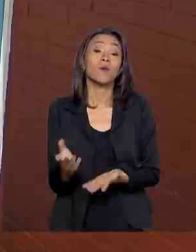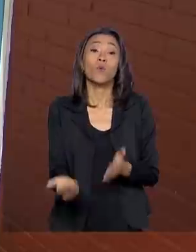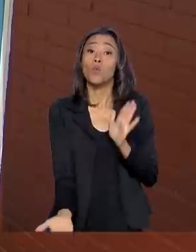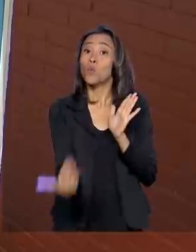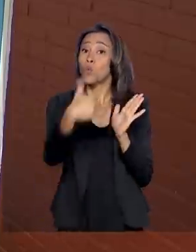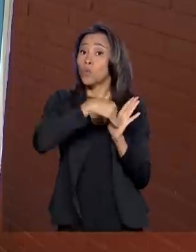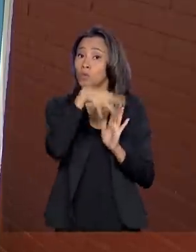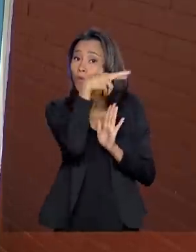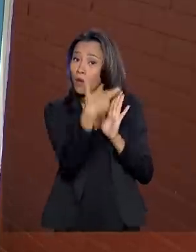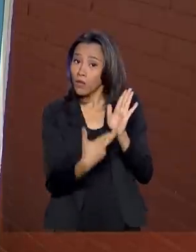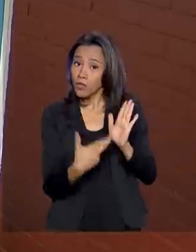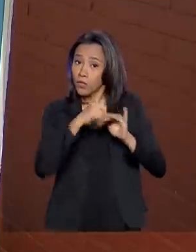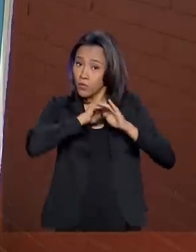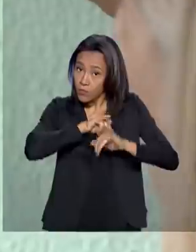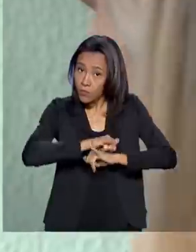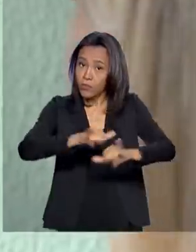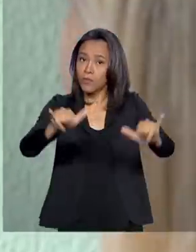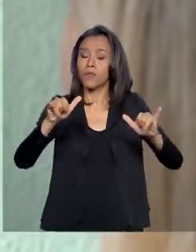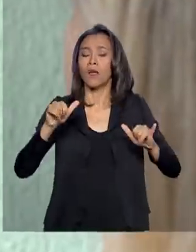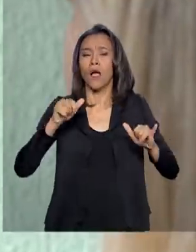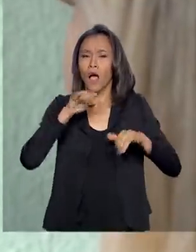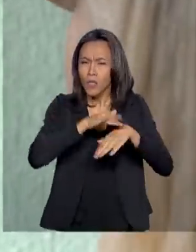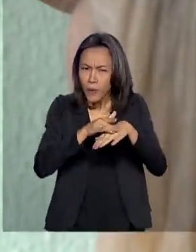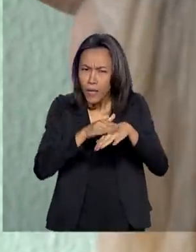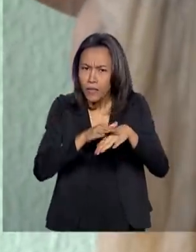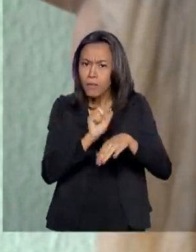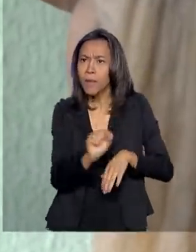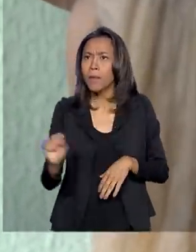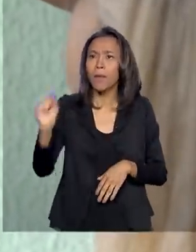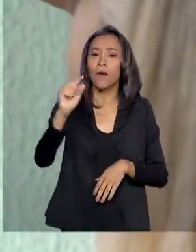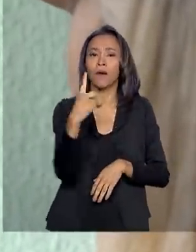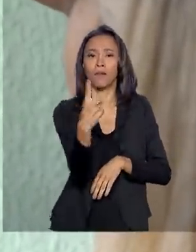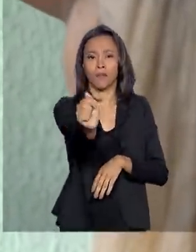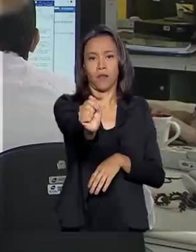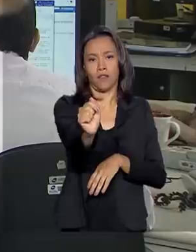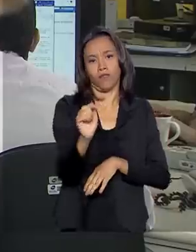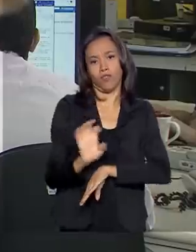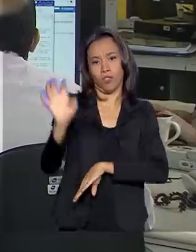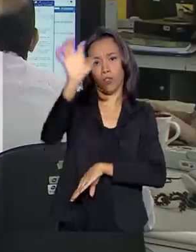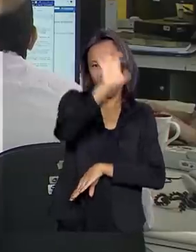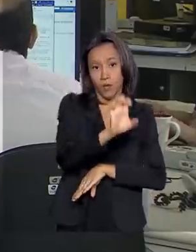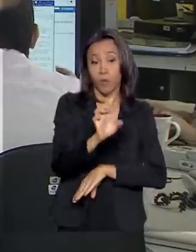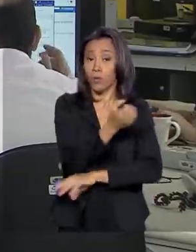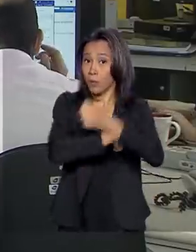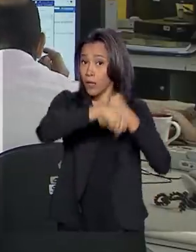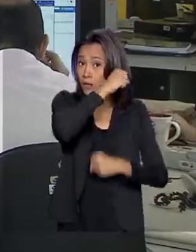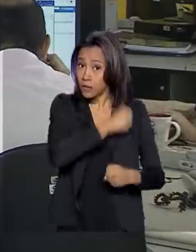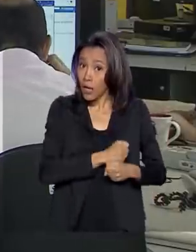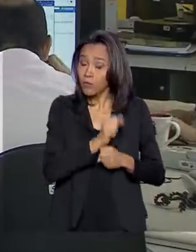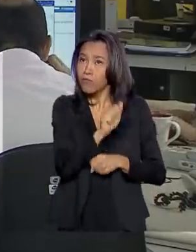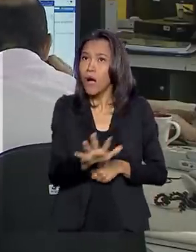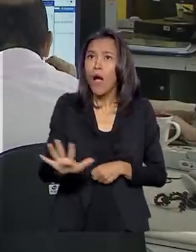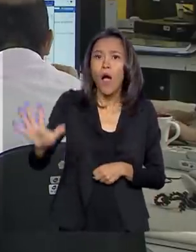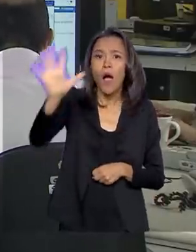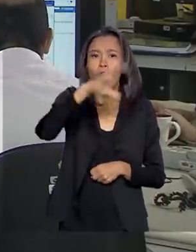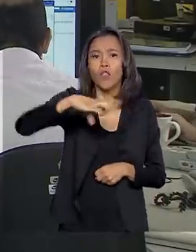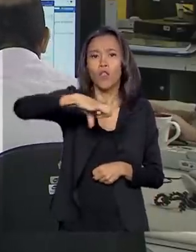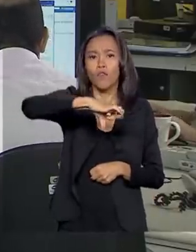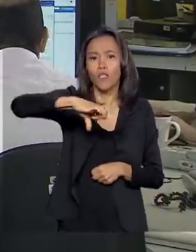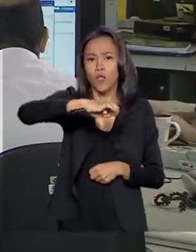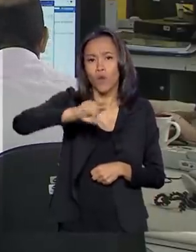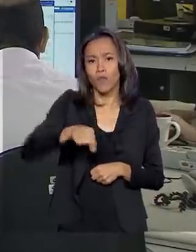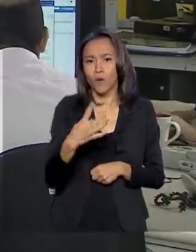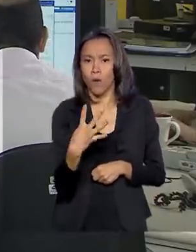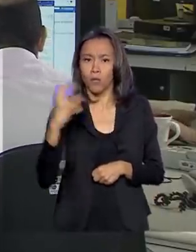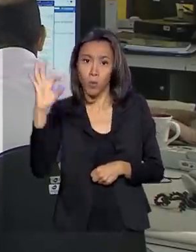boletim epidemiológico, há casos da doença em 17 estados. No ano passado, o Brasil atingiu a cobertura de 99,4